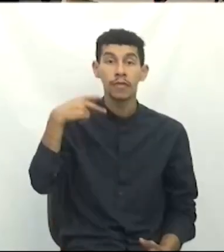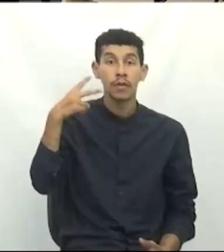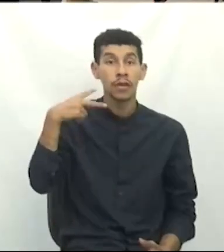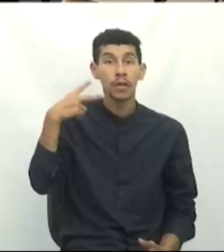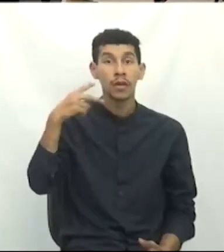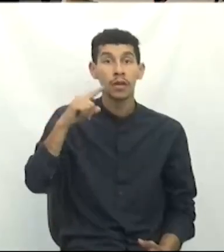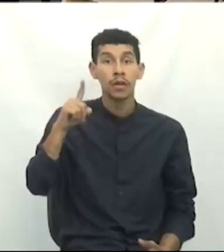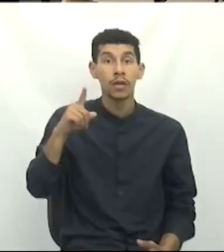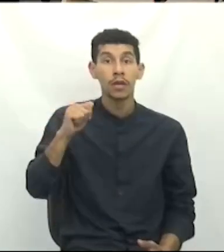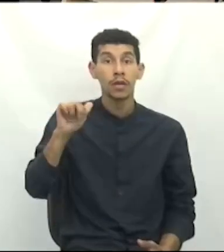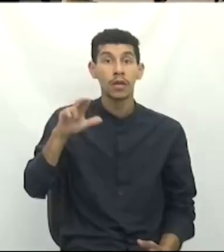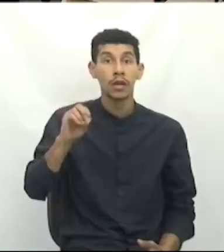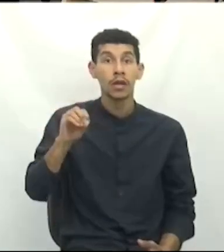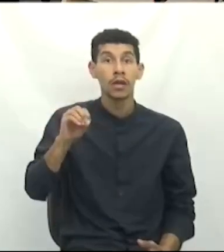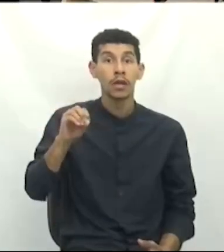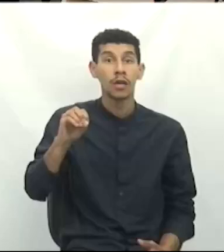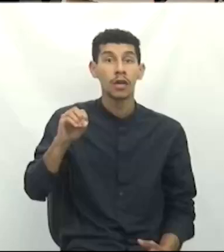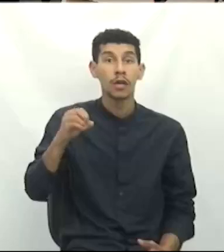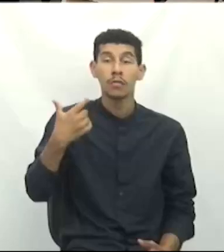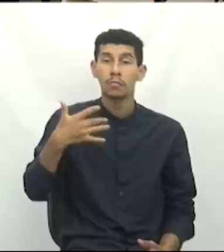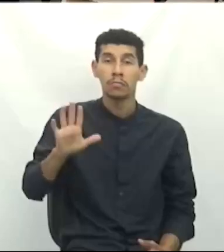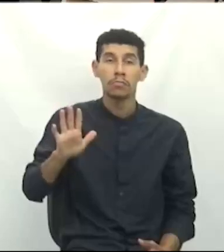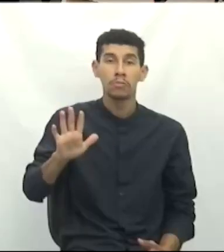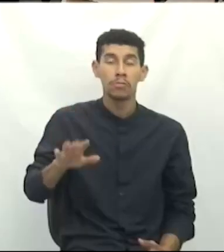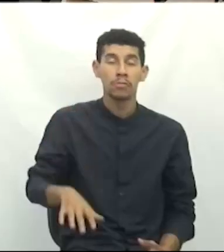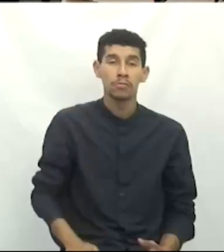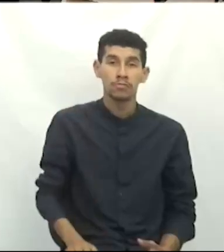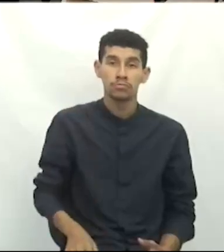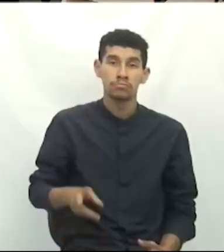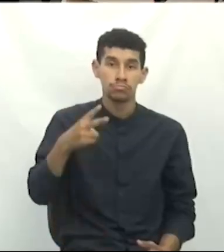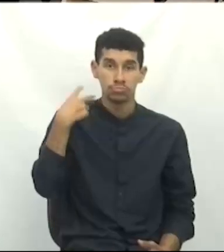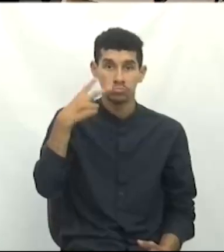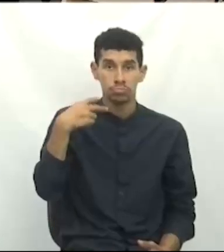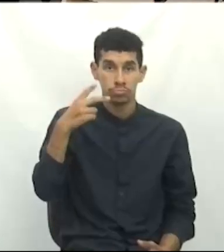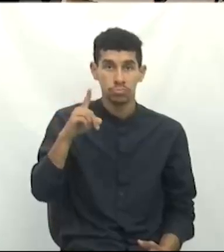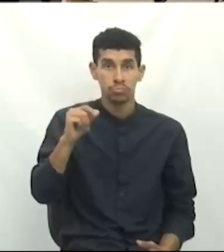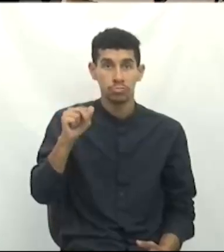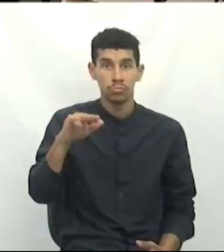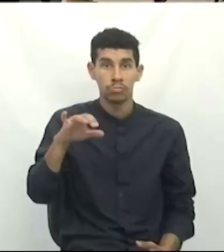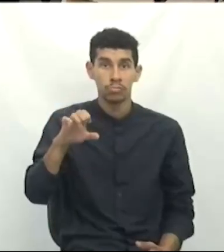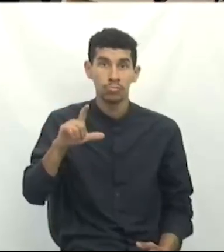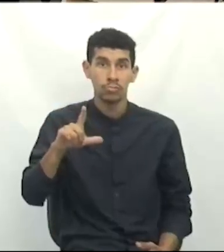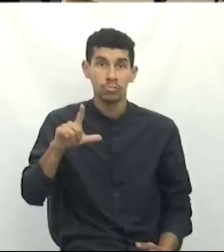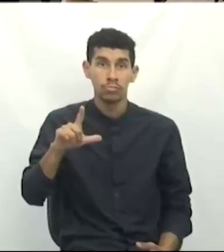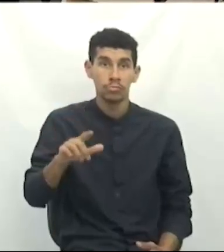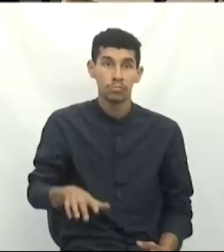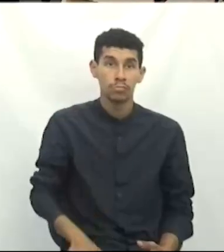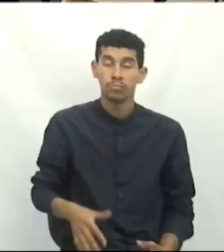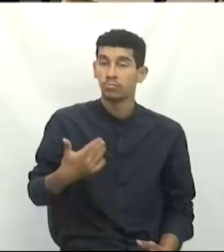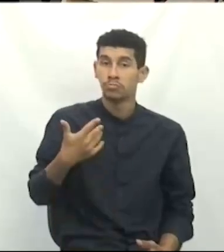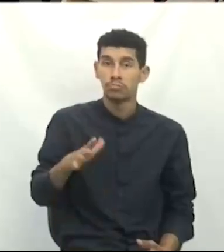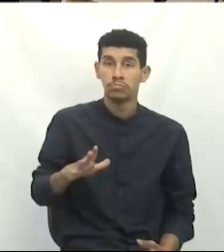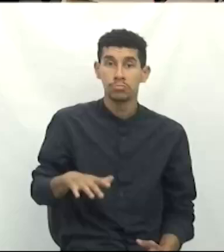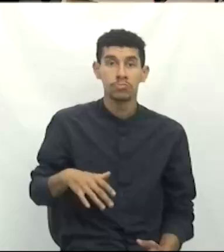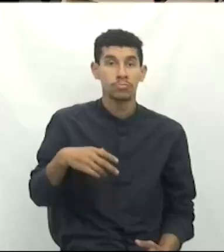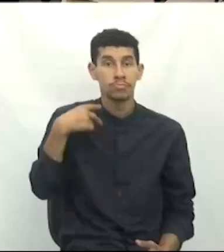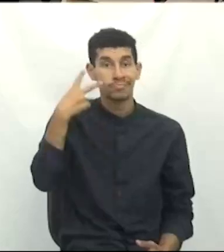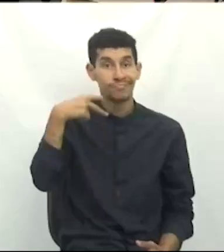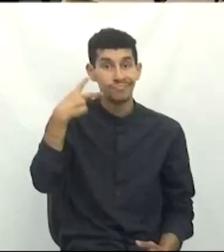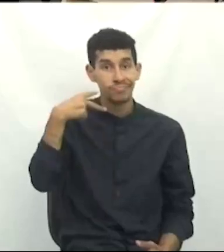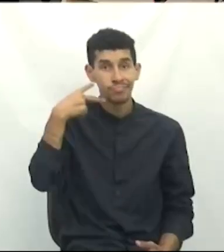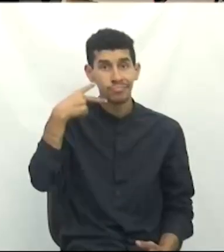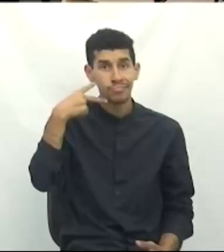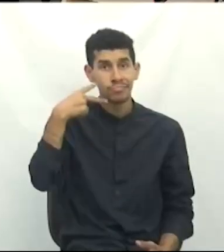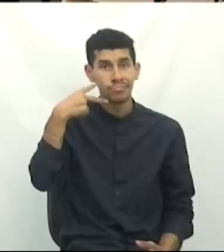vereador Zairo José Casagrande, declina. Com a palavra, vereador Daniel Antunes, União Brasil, declina. Com a